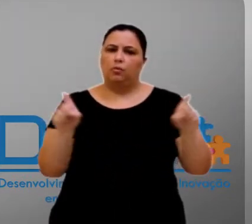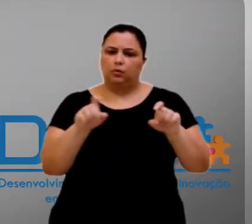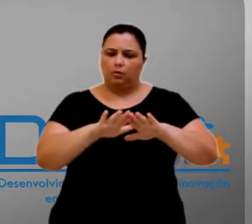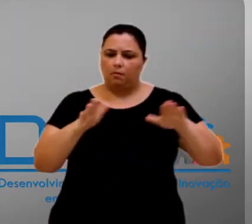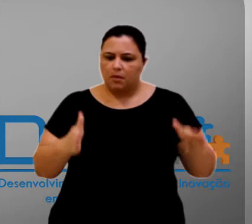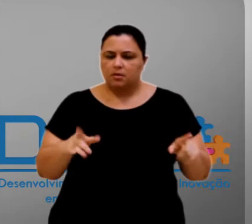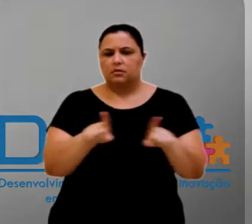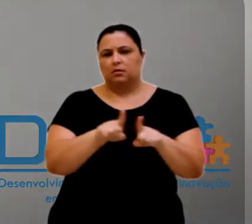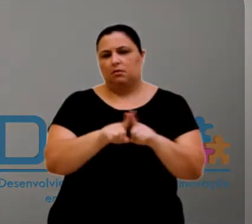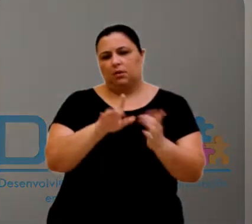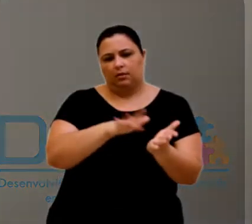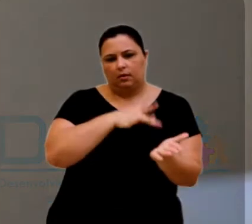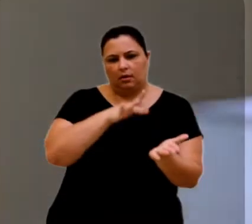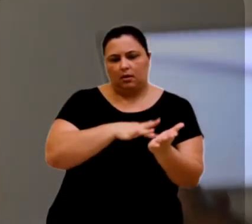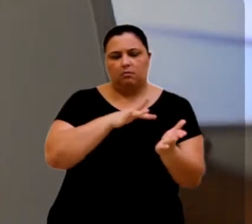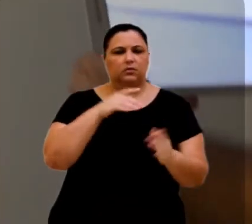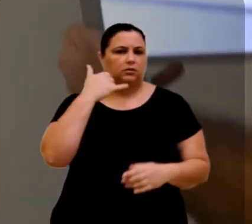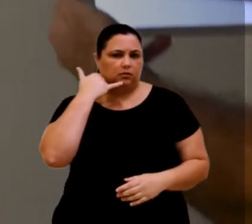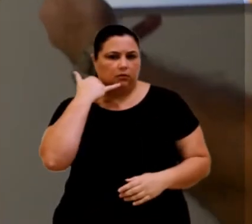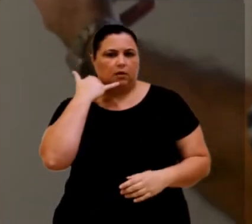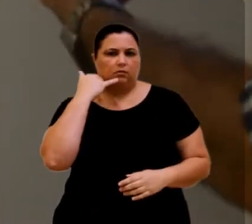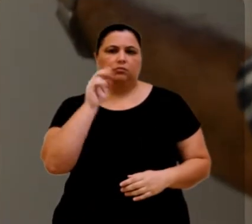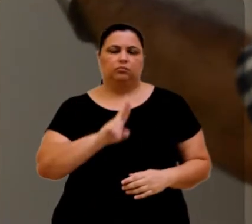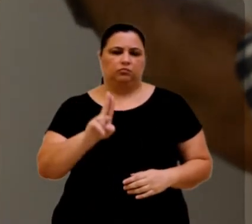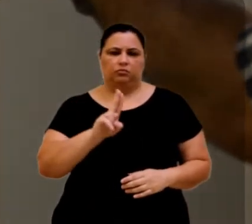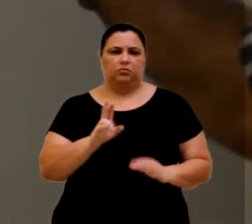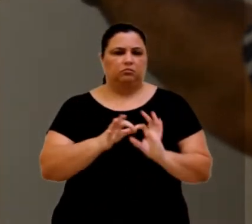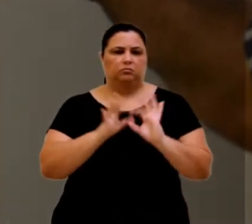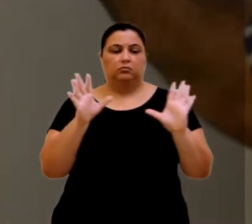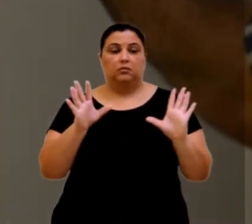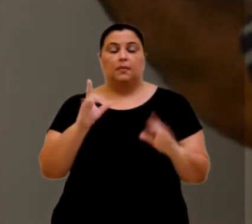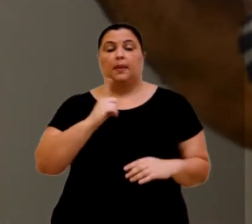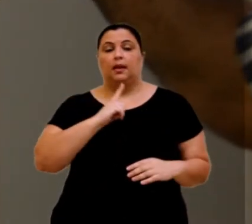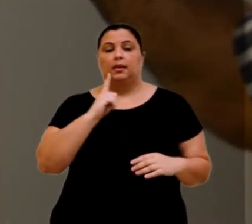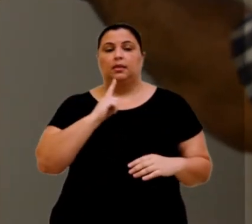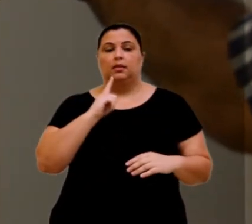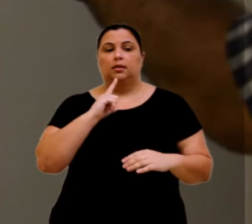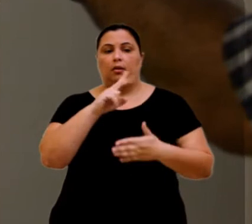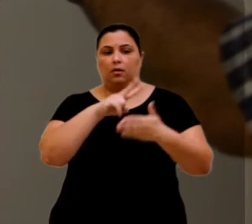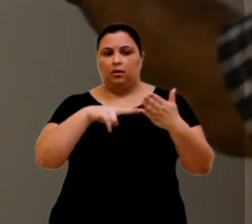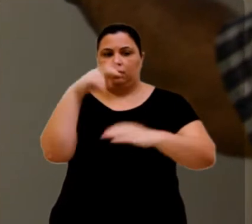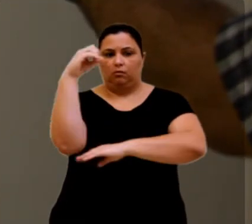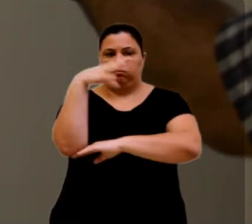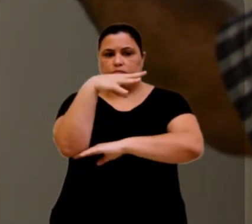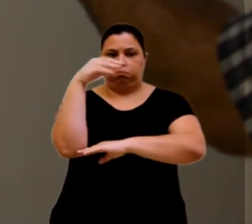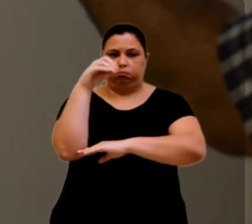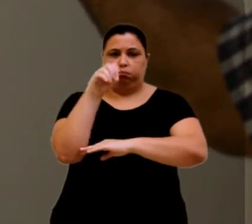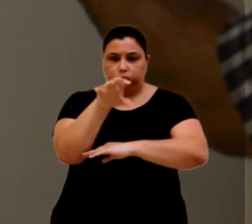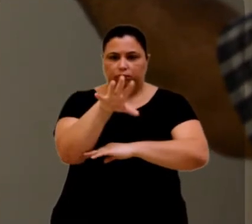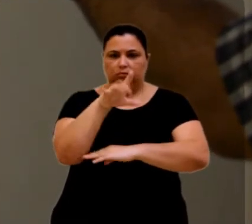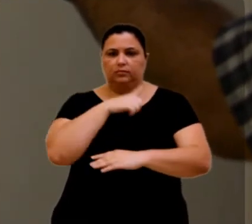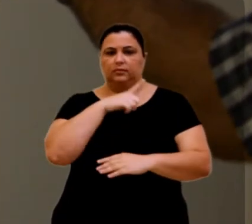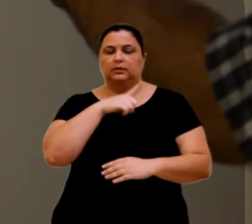também em dispositivos móveis, como tablets e smartphones. O leitor digital foi concebido para ser uma